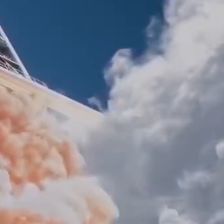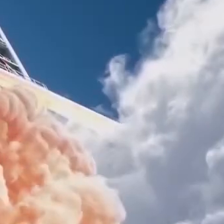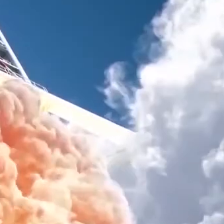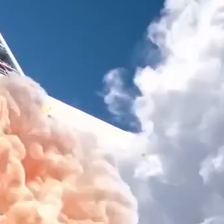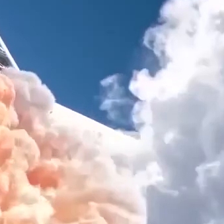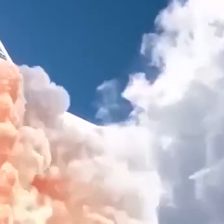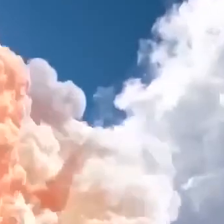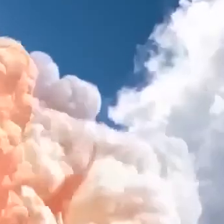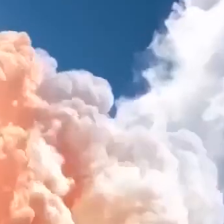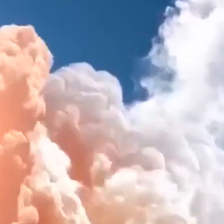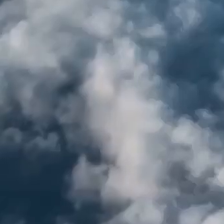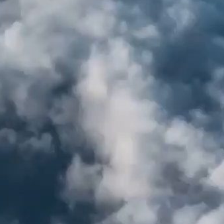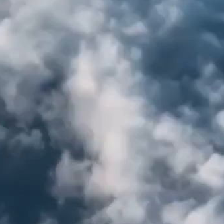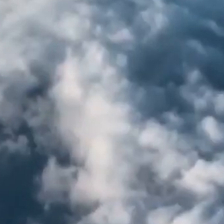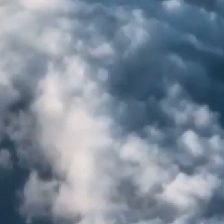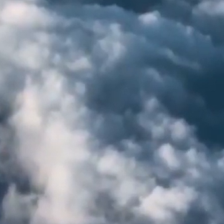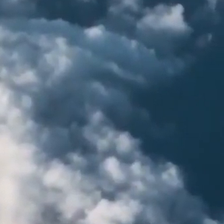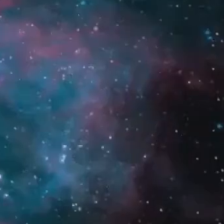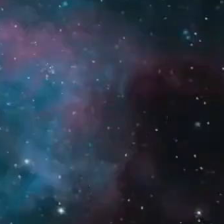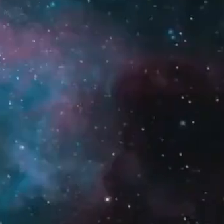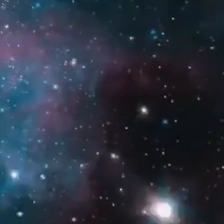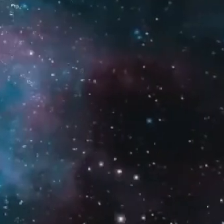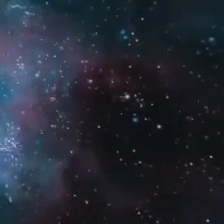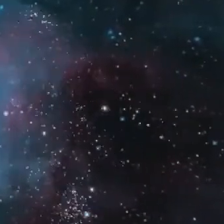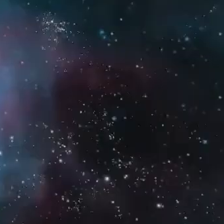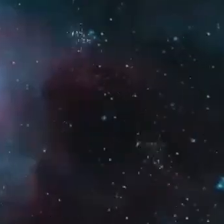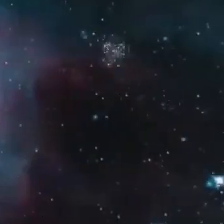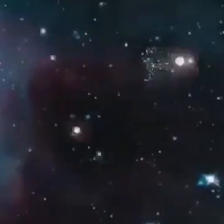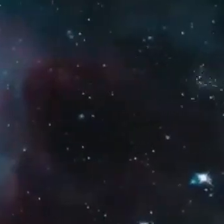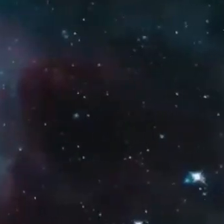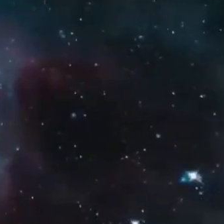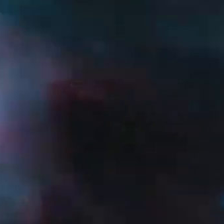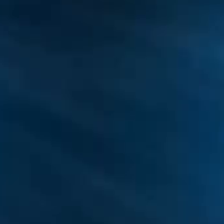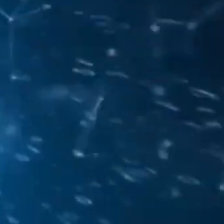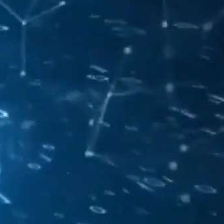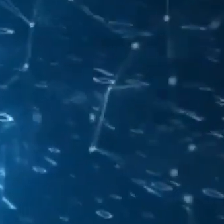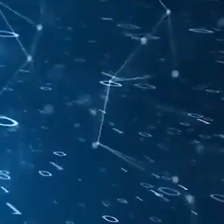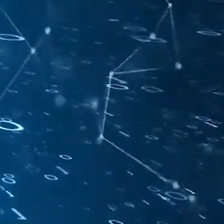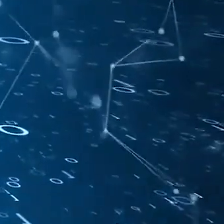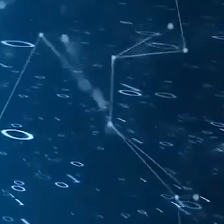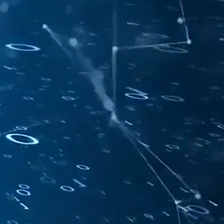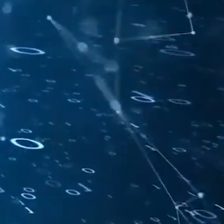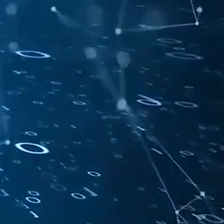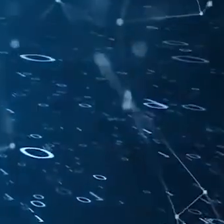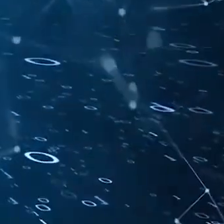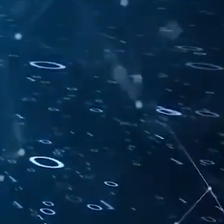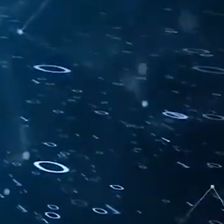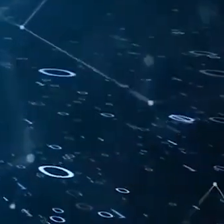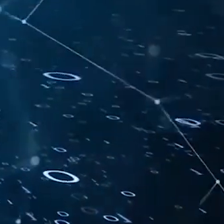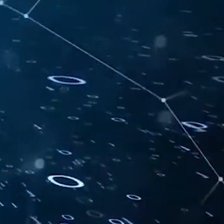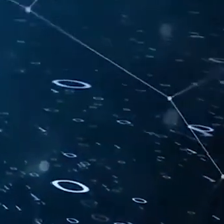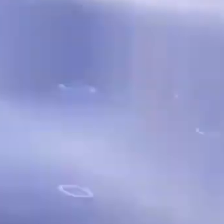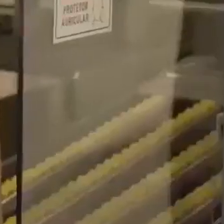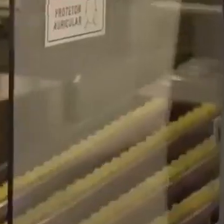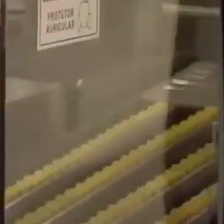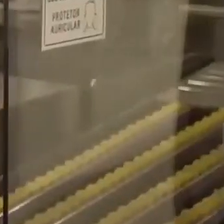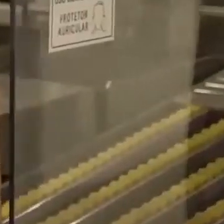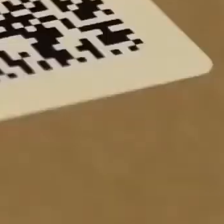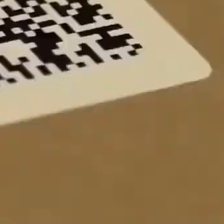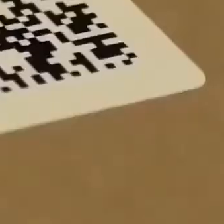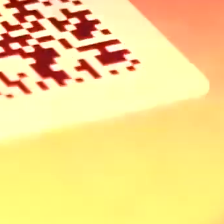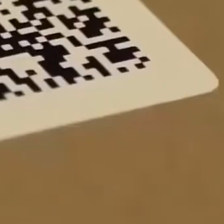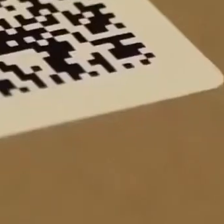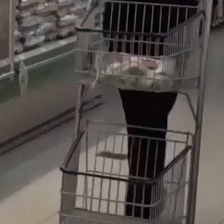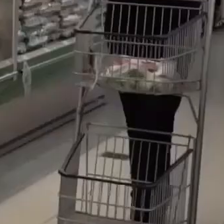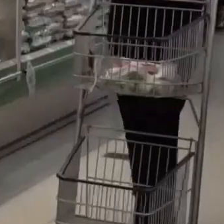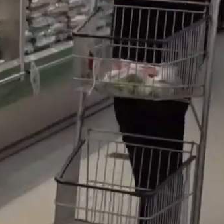O futuro começa agora Todos os dias Cerca de 5 bilhões De gigabytes de dados São criados